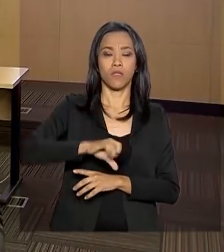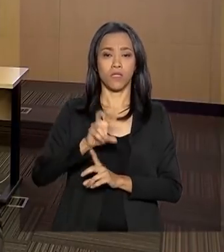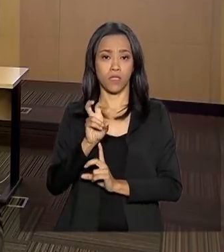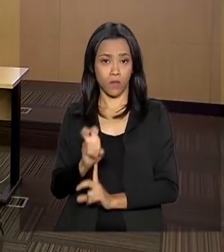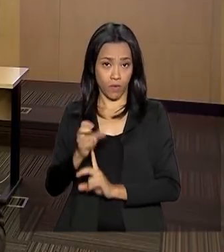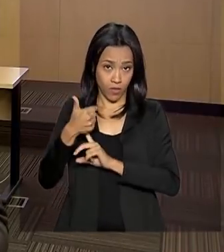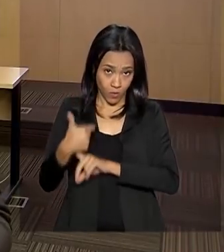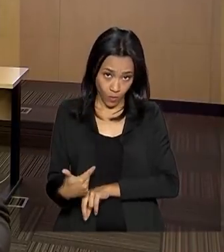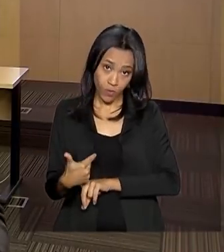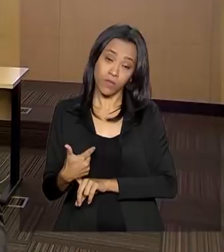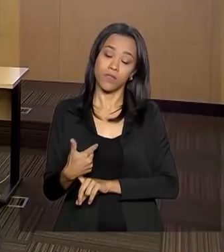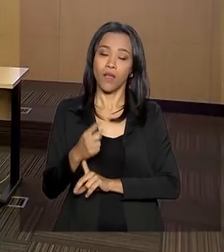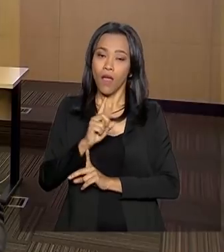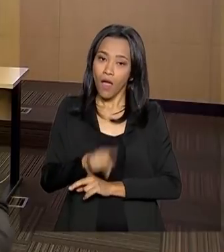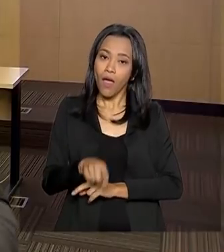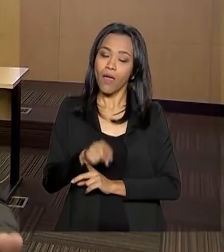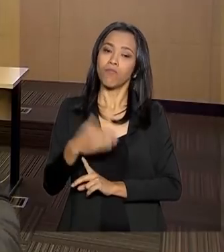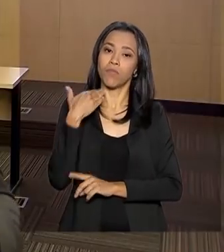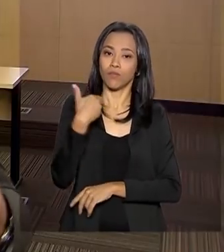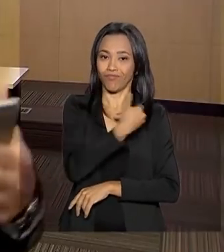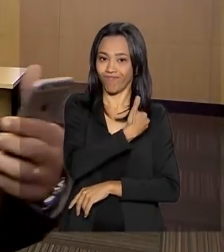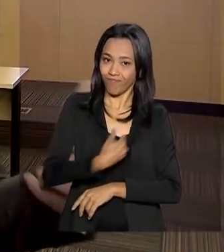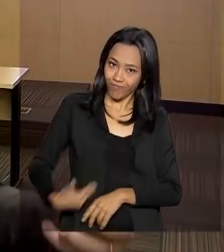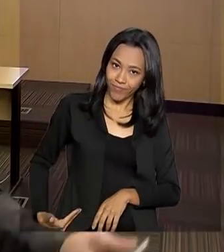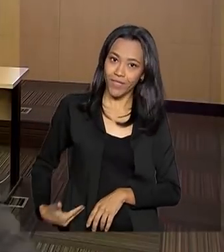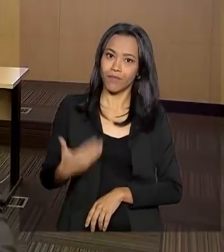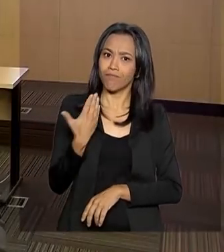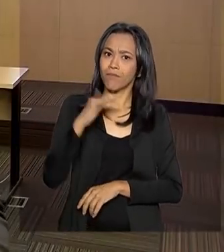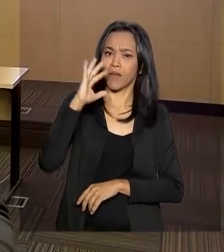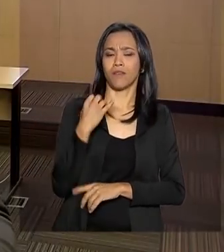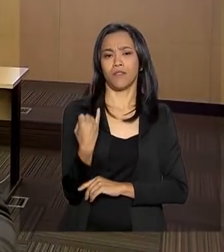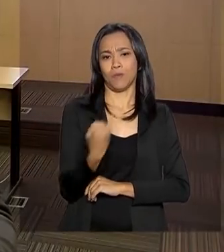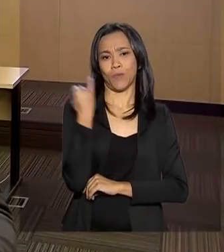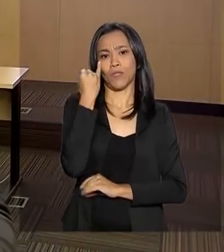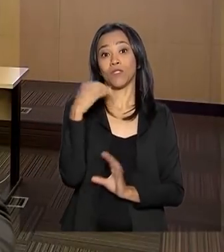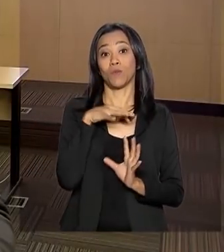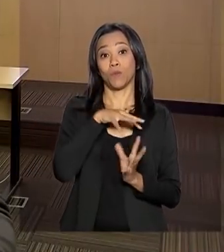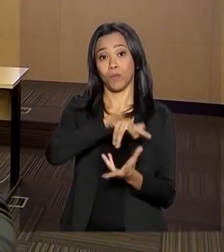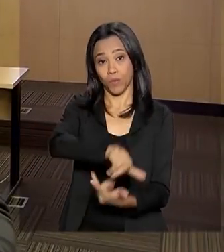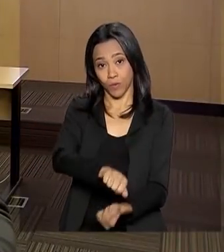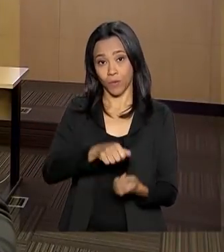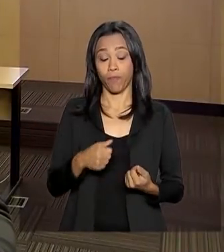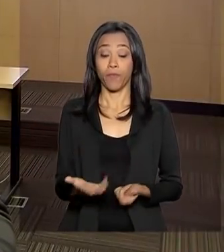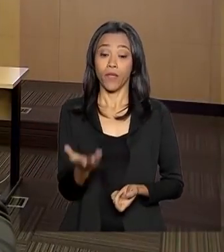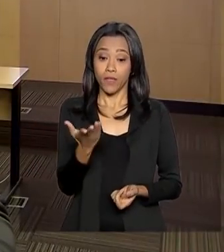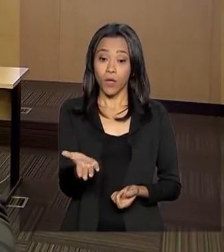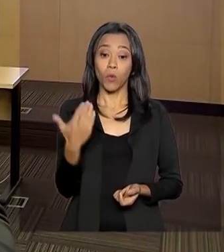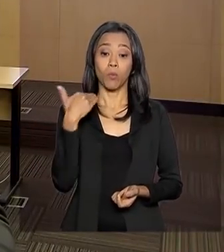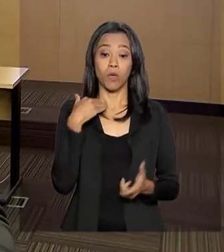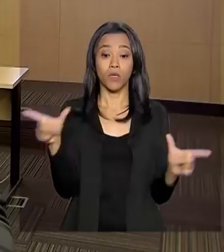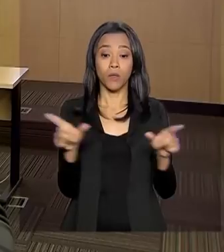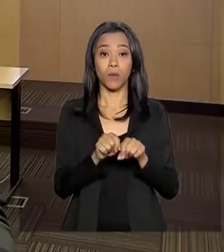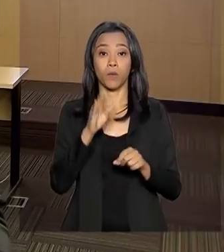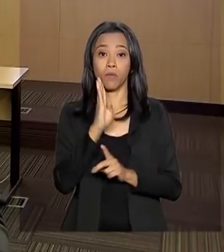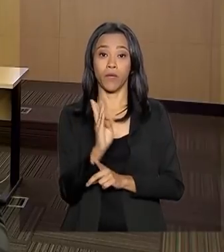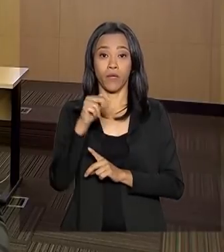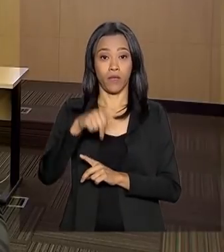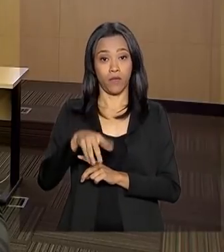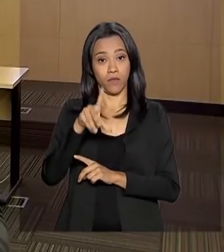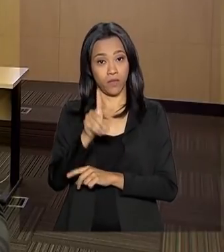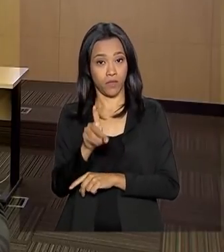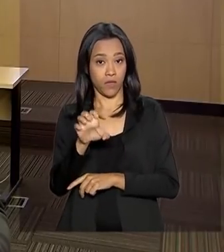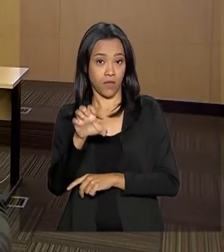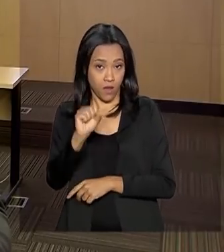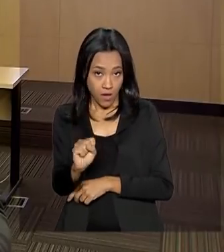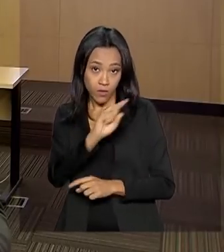e é um dos bancos públicos mais importantes do mundo. O Banco Nacional de Desenvolvimento Social tem como principal